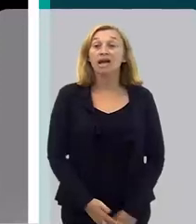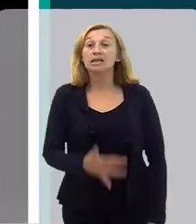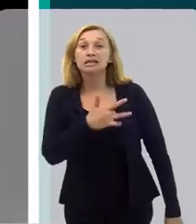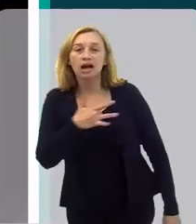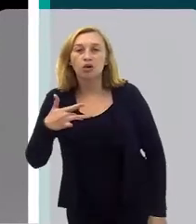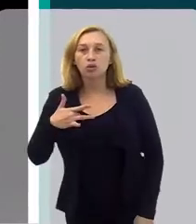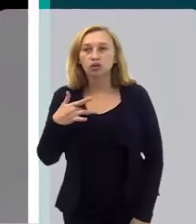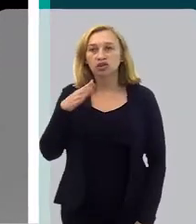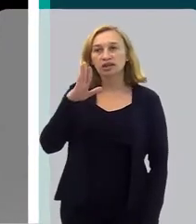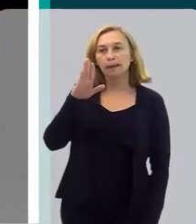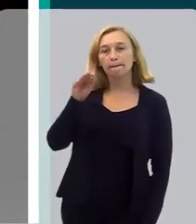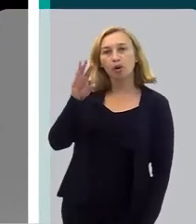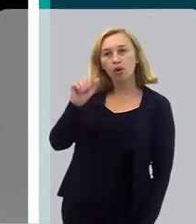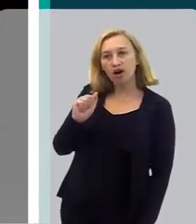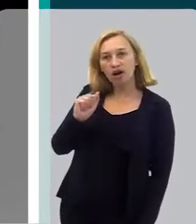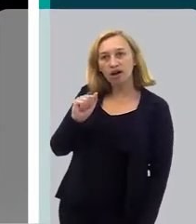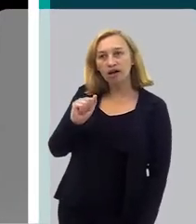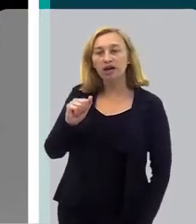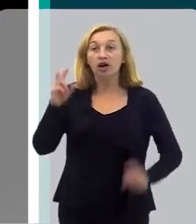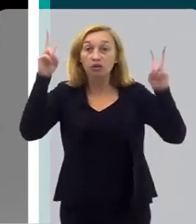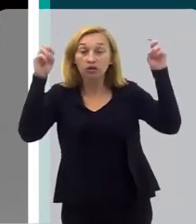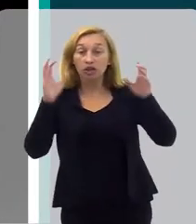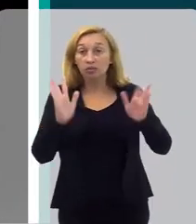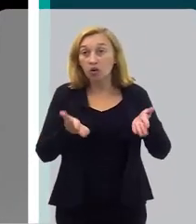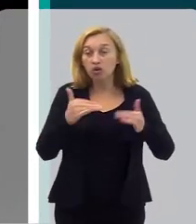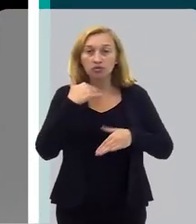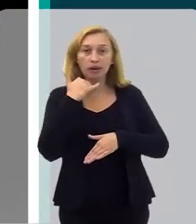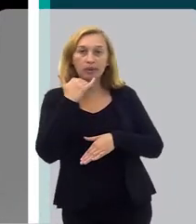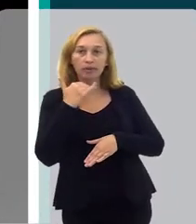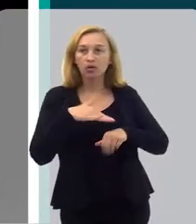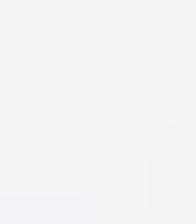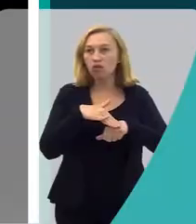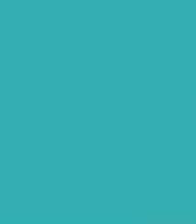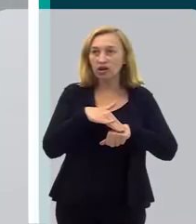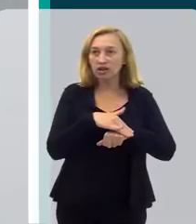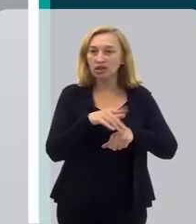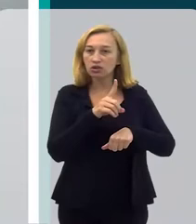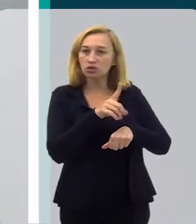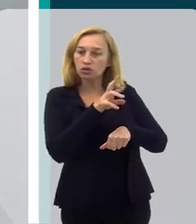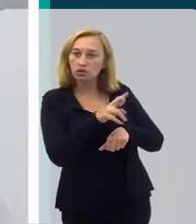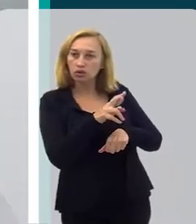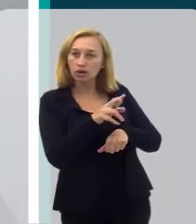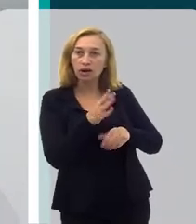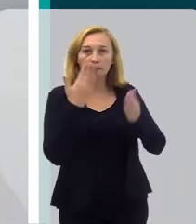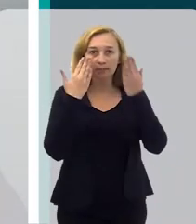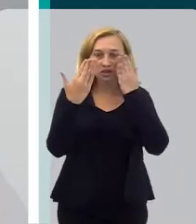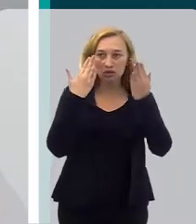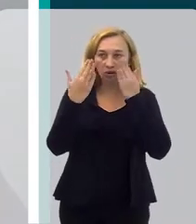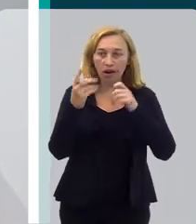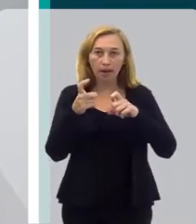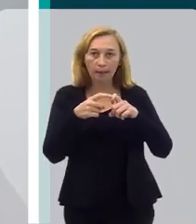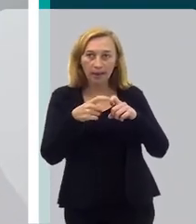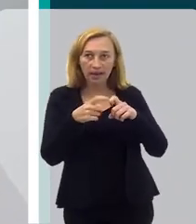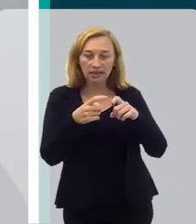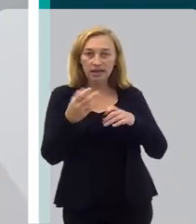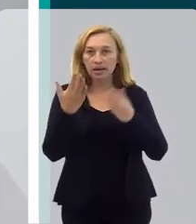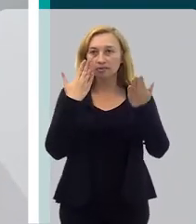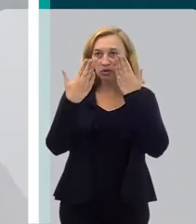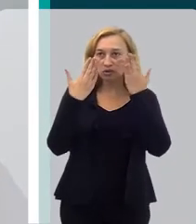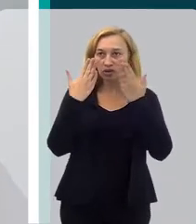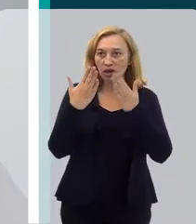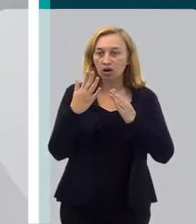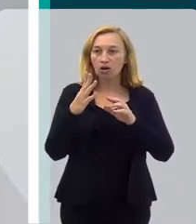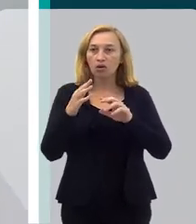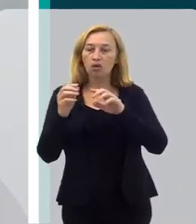Saúde bucal é tema do nosso bate-papo de hoje. Participam da nossa conversa, doutora Nube Nascimento, psicóloga e mestre em